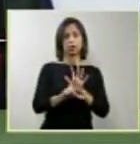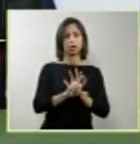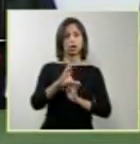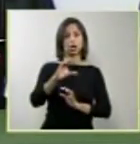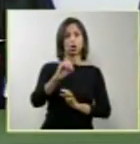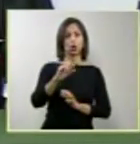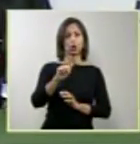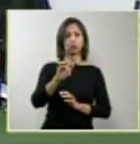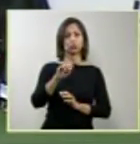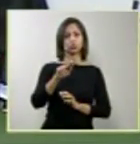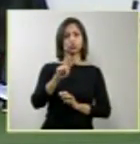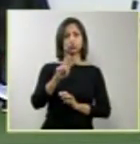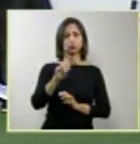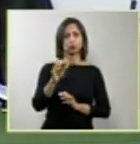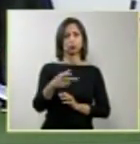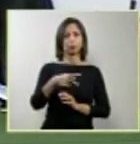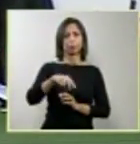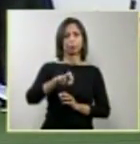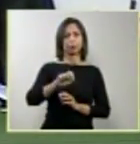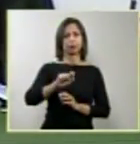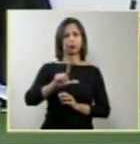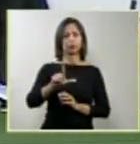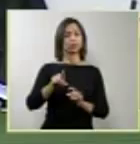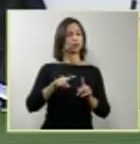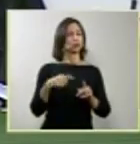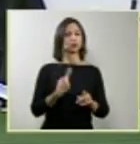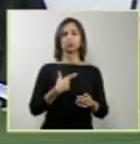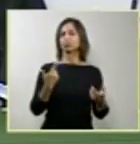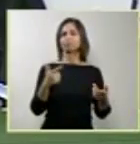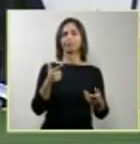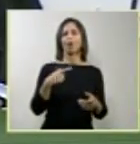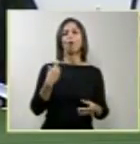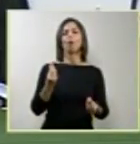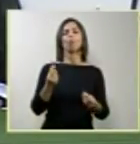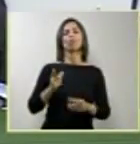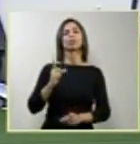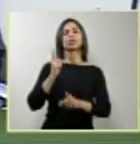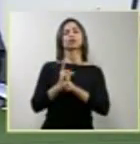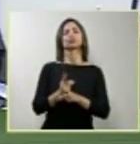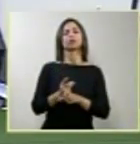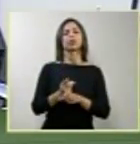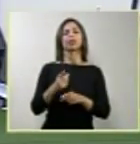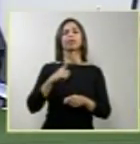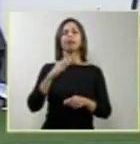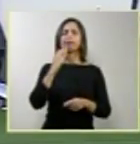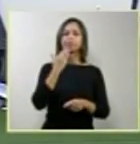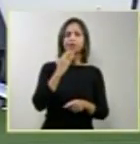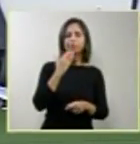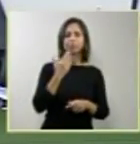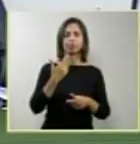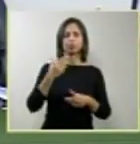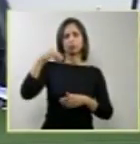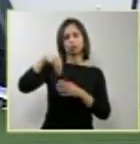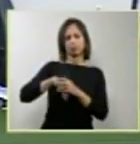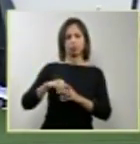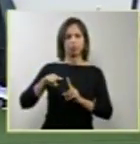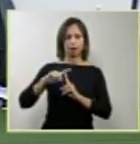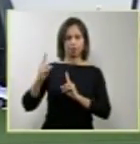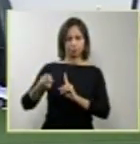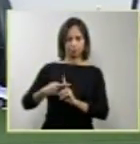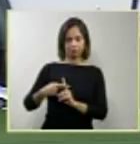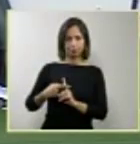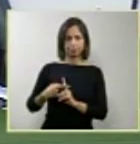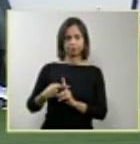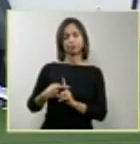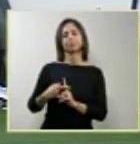como detectar anomalias considerado o feto.